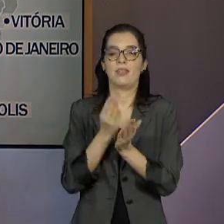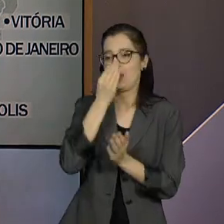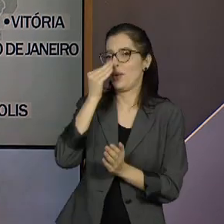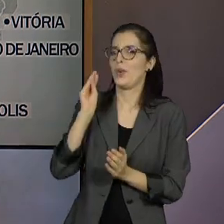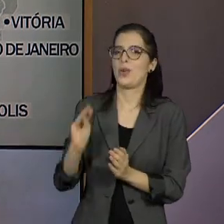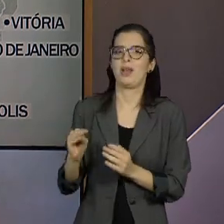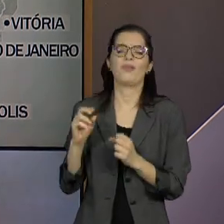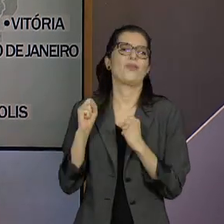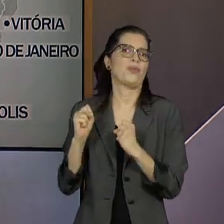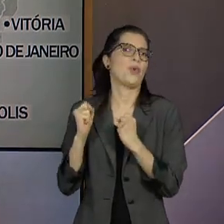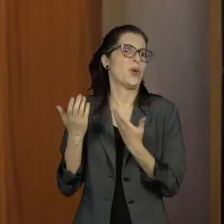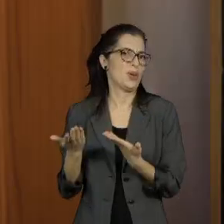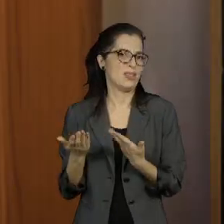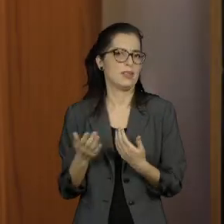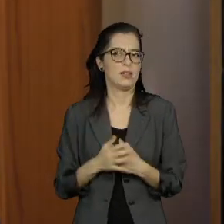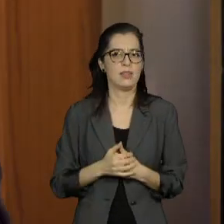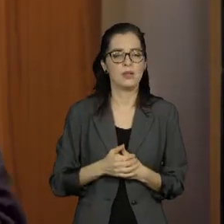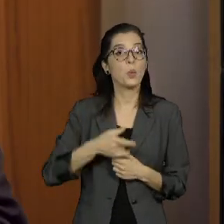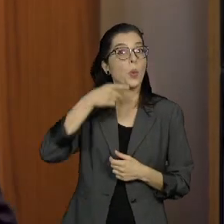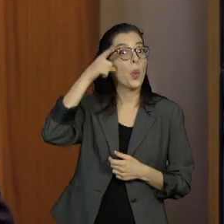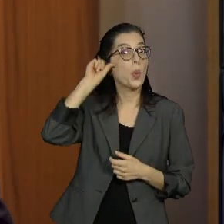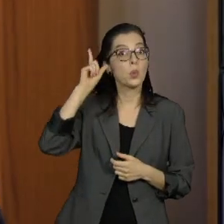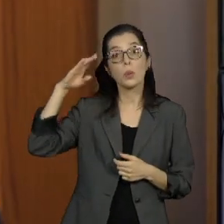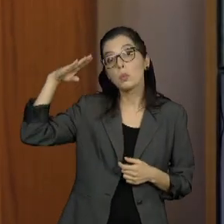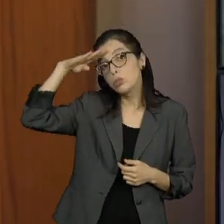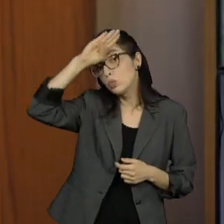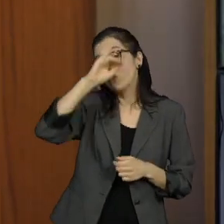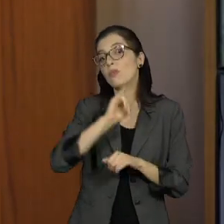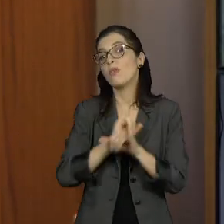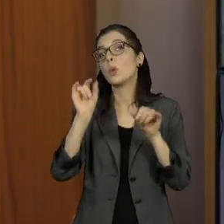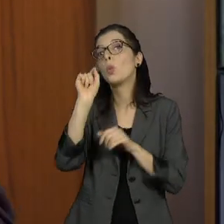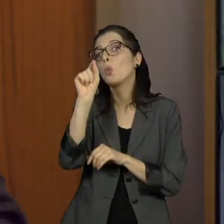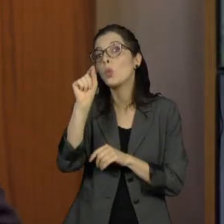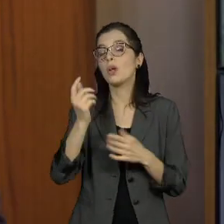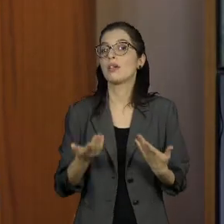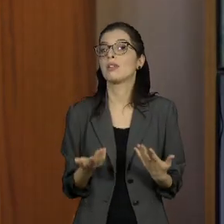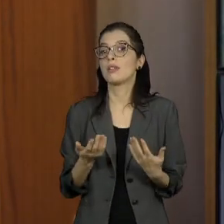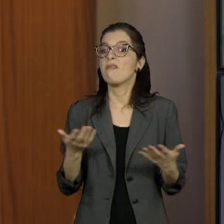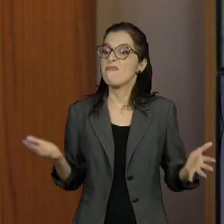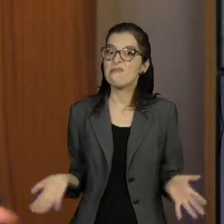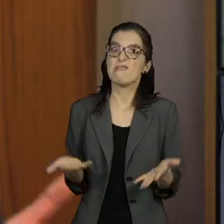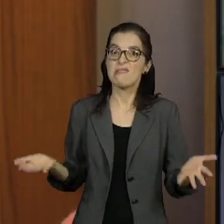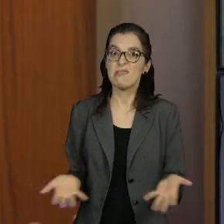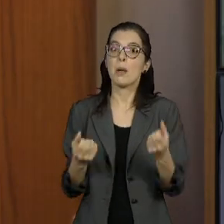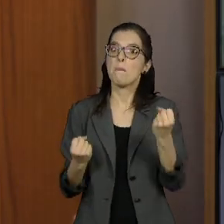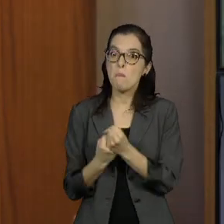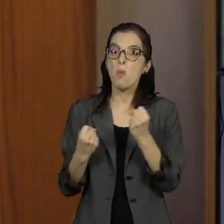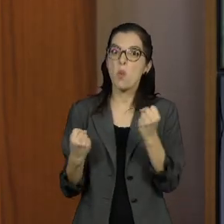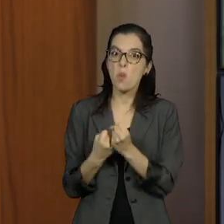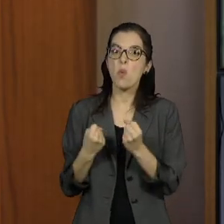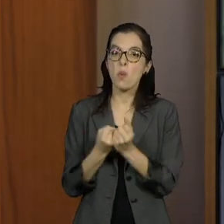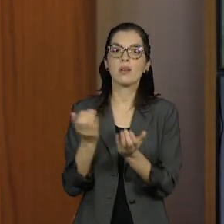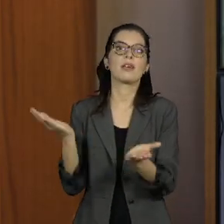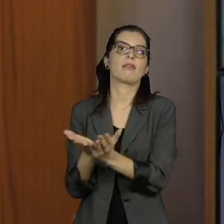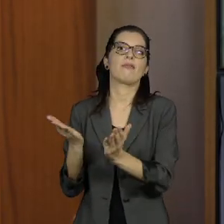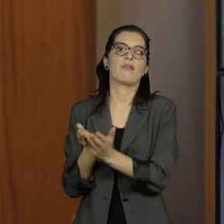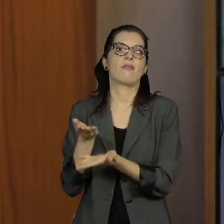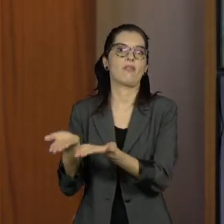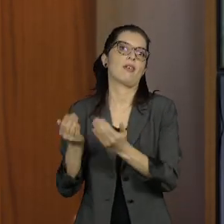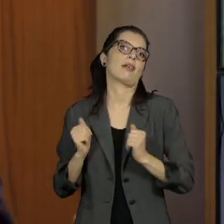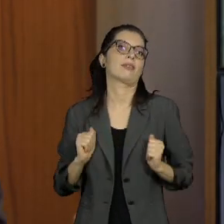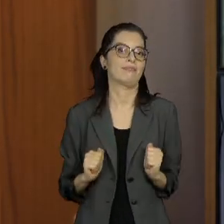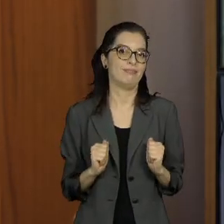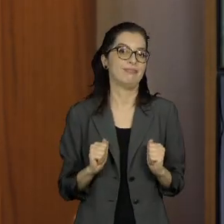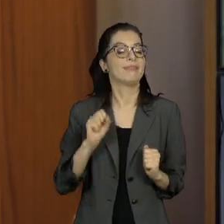porque ontem o presidente Jair Bolsonaro, mais uma vez, colocou os pés nessa campanha, manifestamente, em favor do Crivella, é o candidato que ele apoia, mas